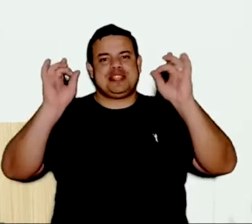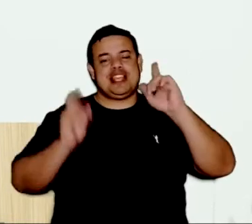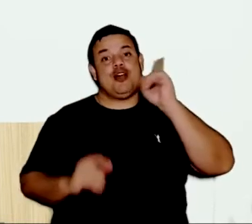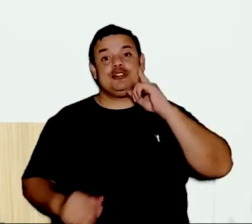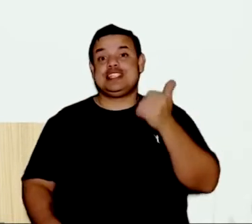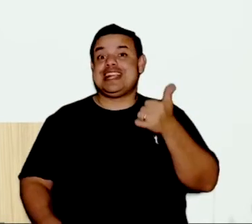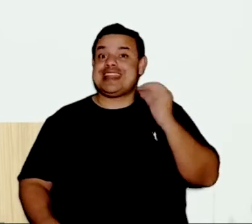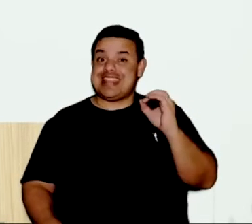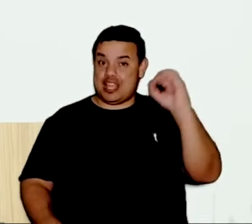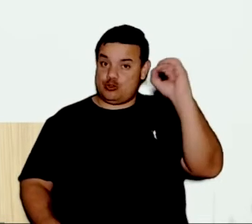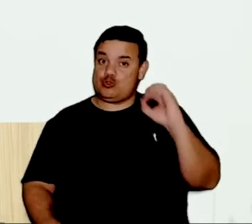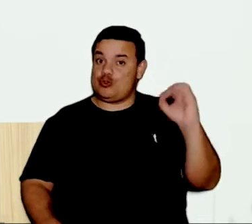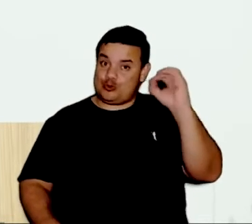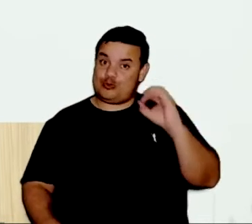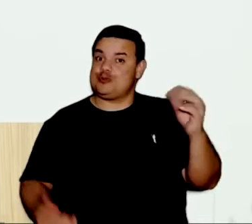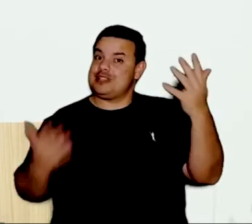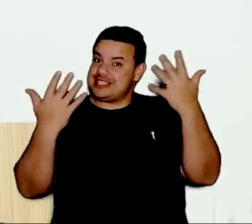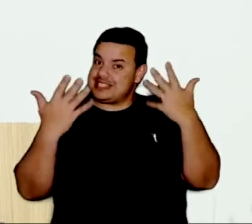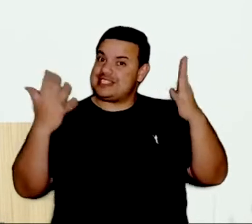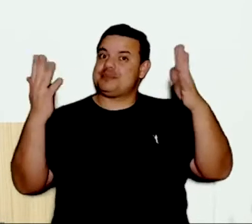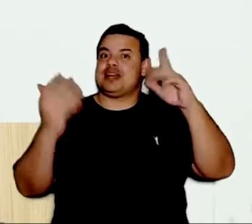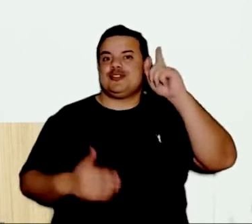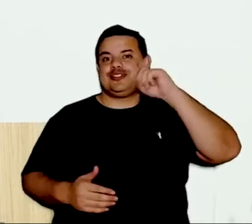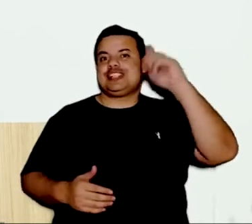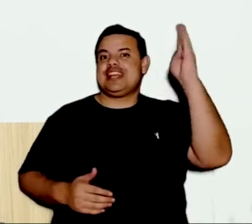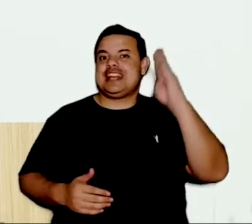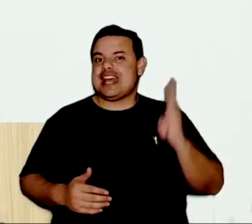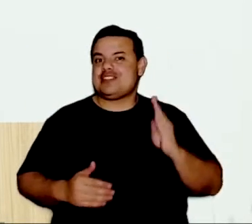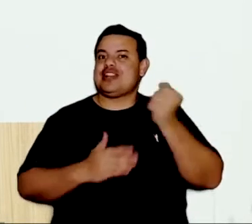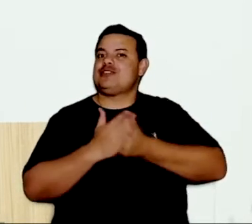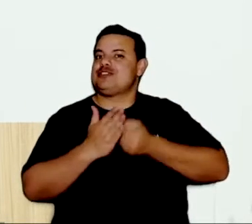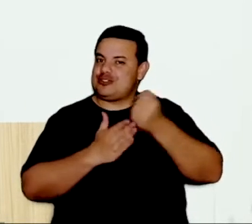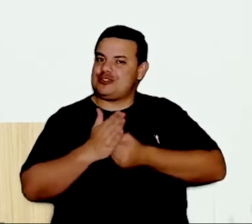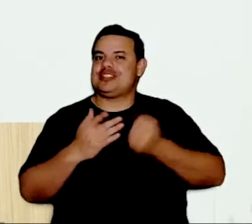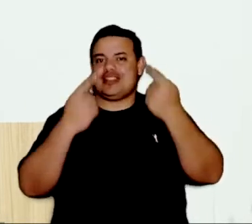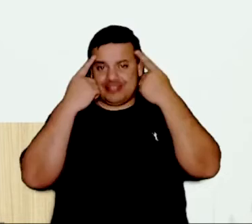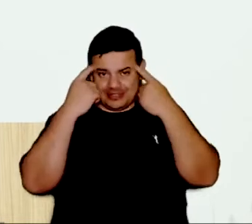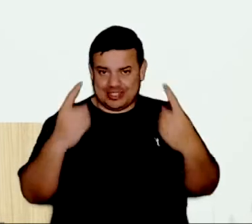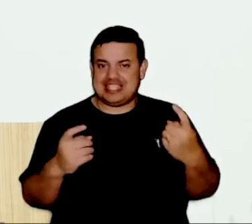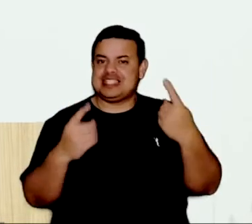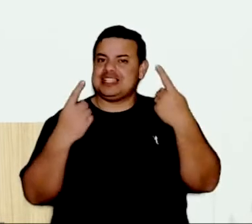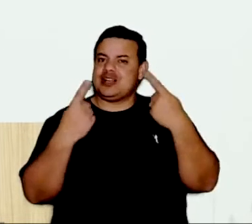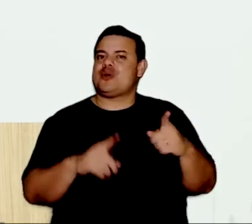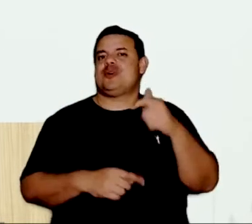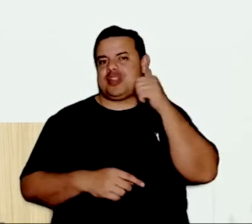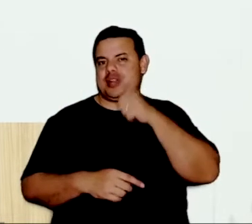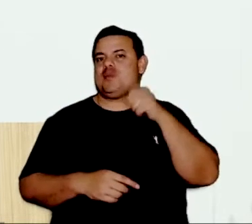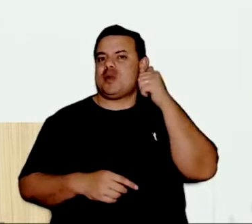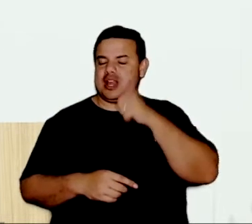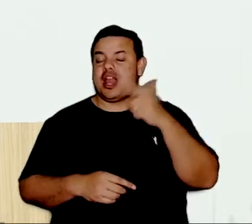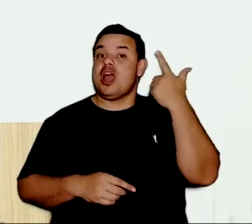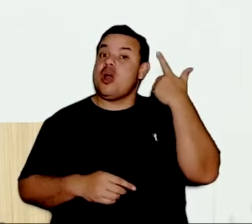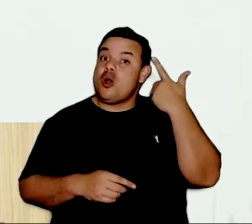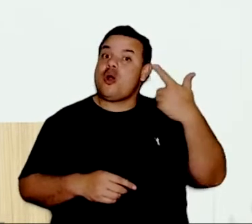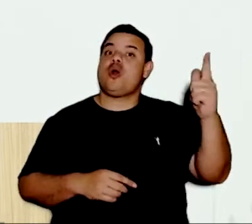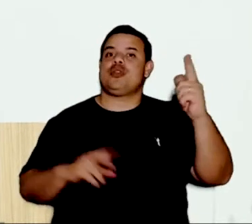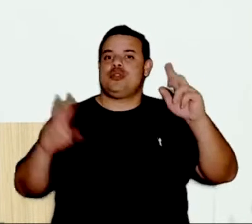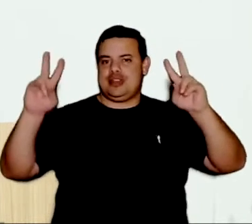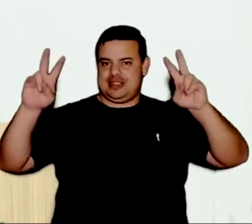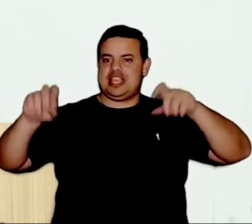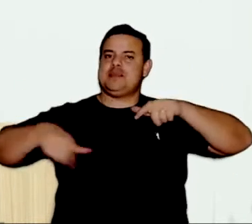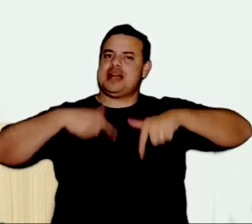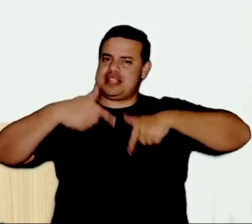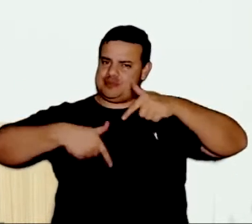é comemorado o Dia Nacional de Luta contra a Violência da Mulher, que é um outro tema que nós estamos trabalhando bastante dentro da